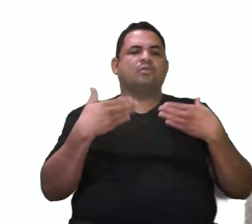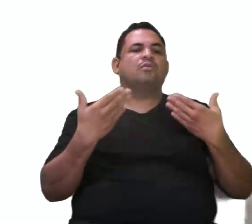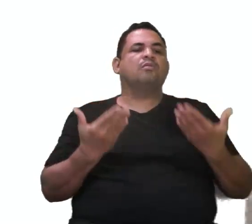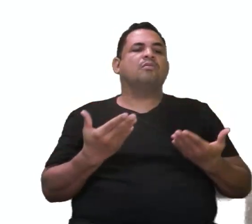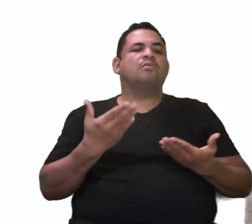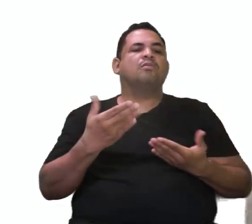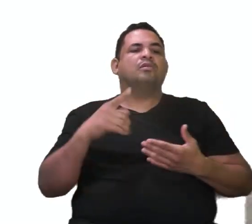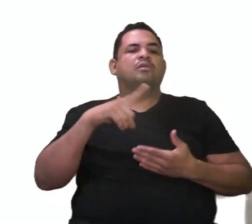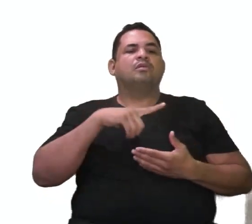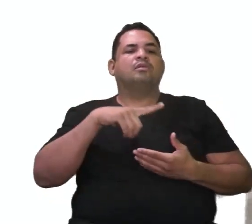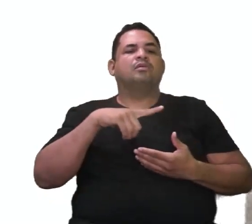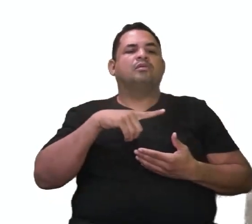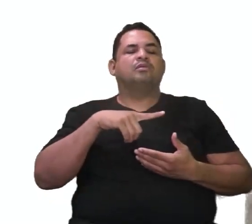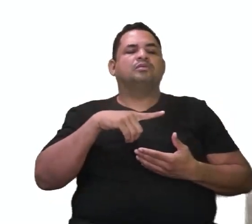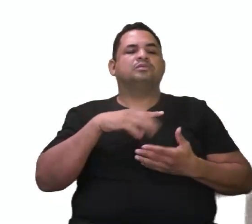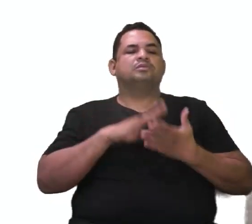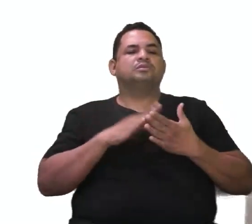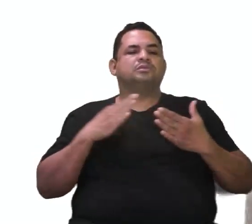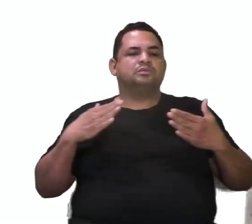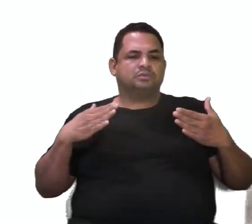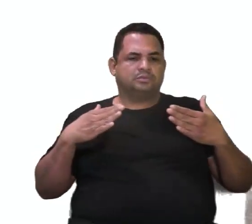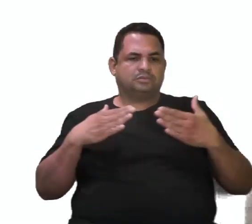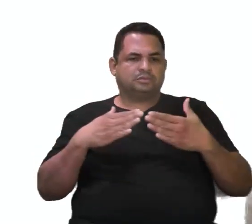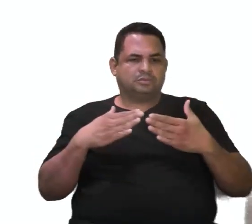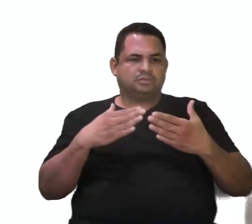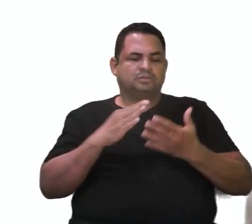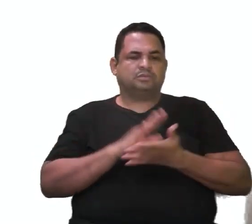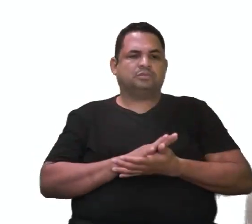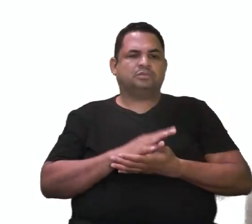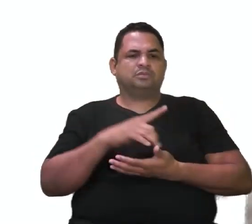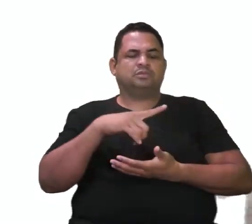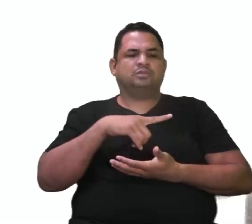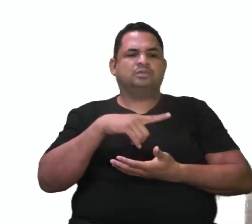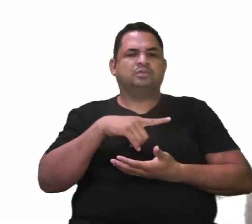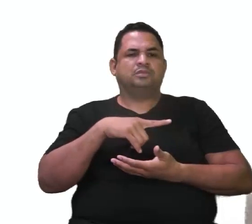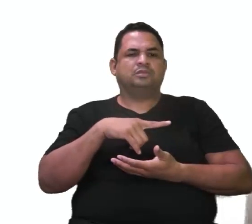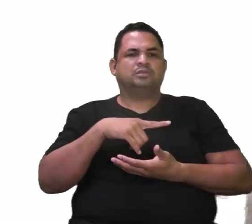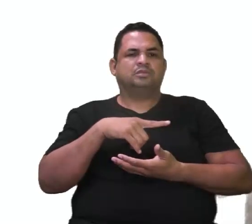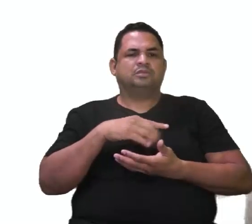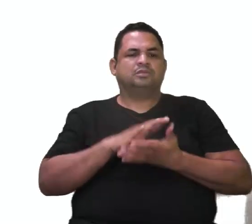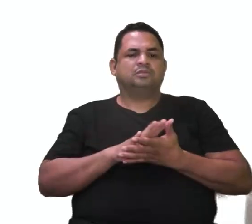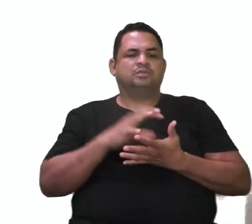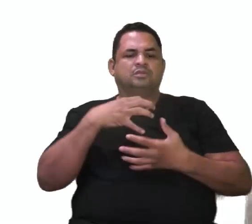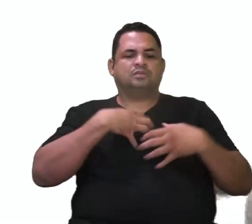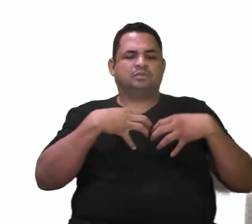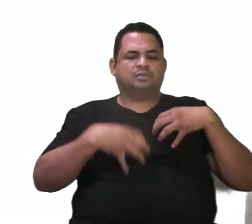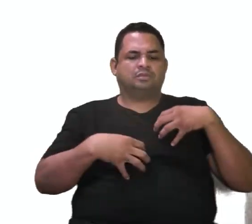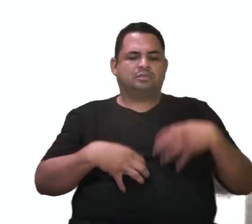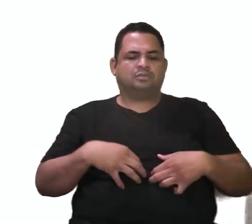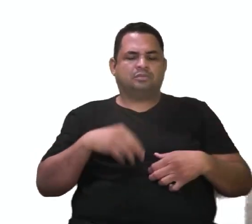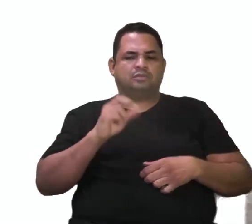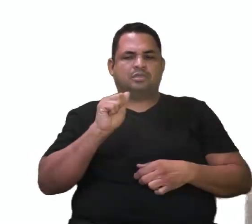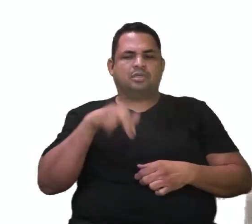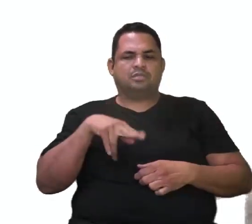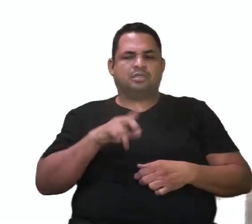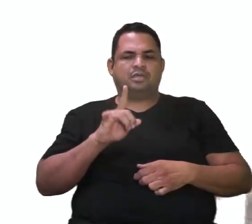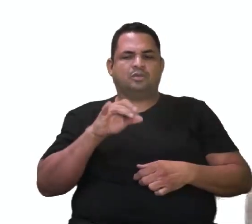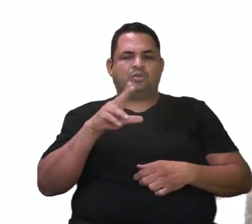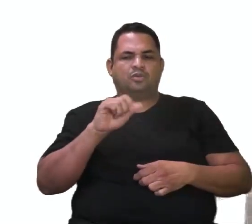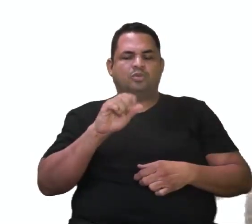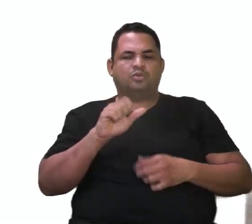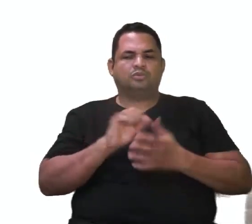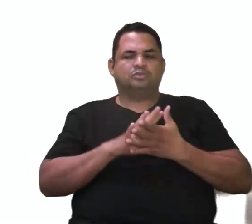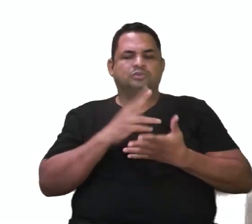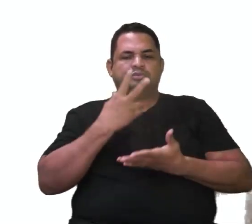a gente tem a convergência, a gente vai ter, então, órgãos análogos e a